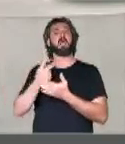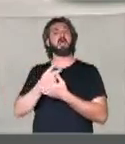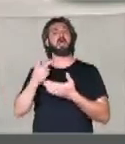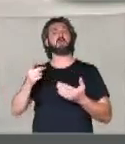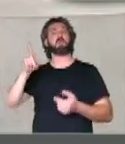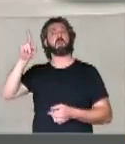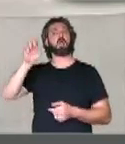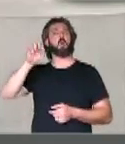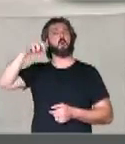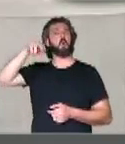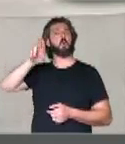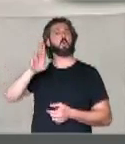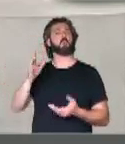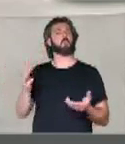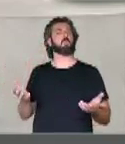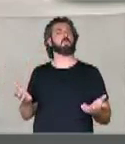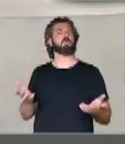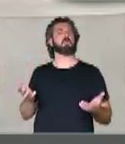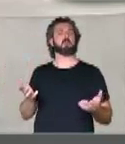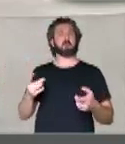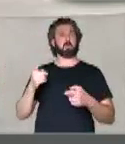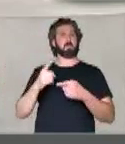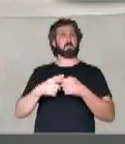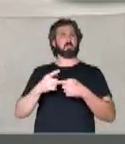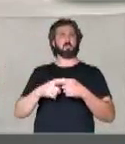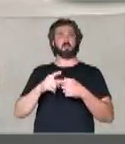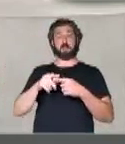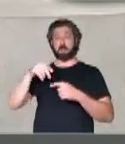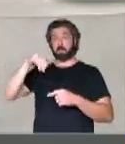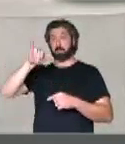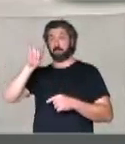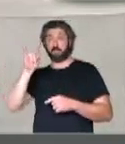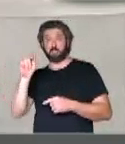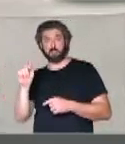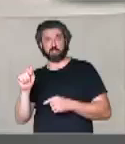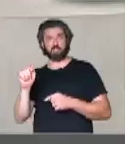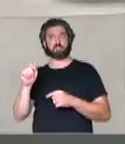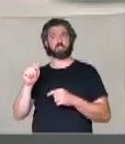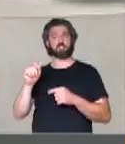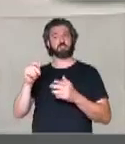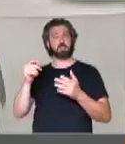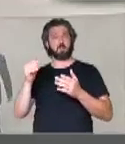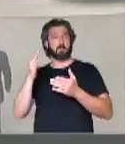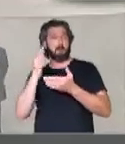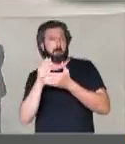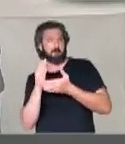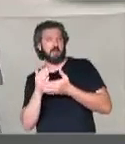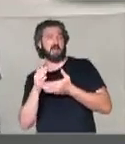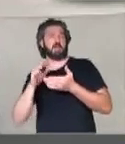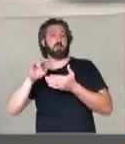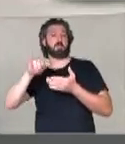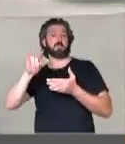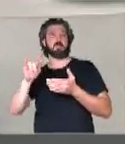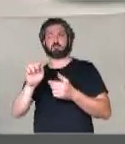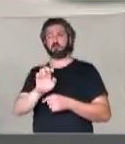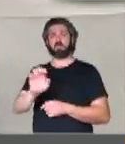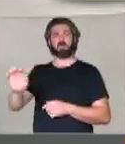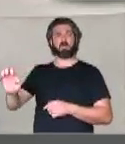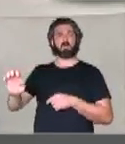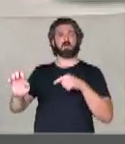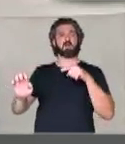na ONU. Por que a grande mídia, ou parte da mídia, por que a